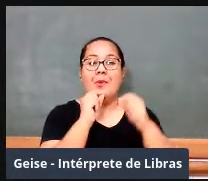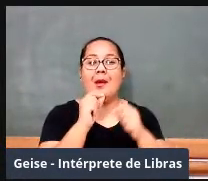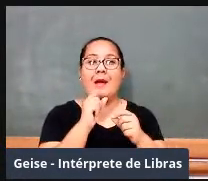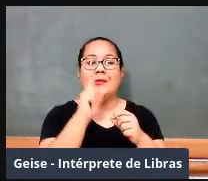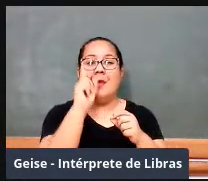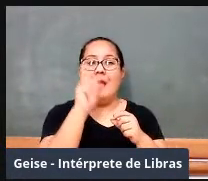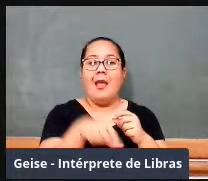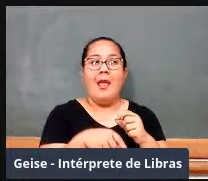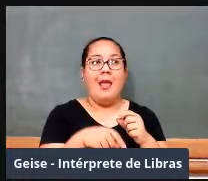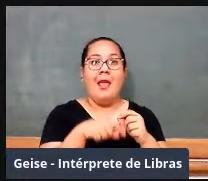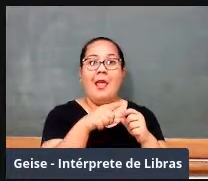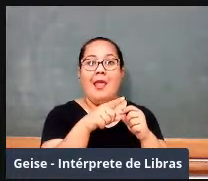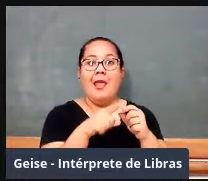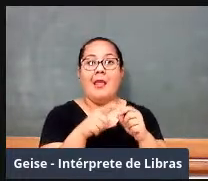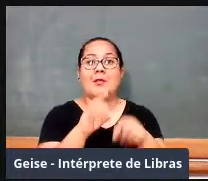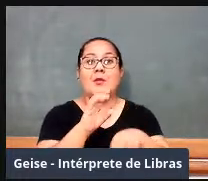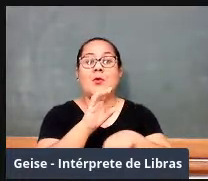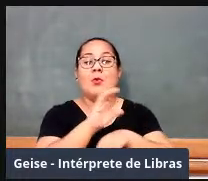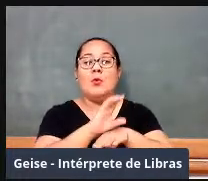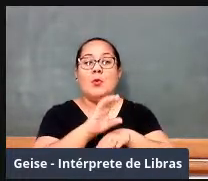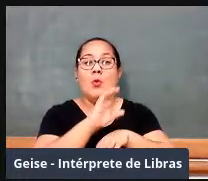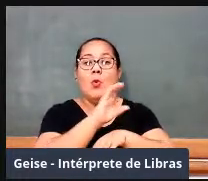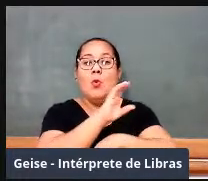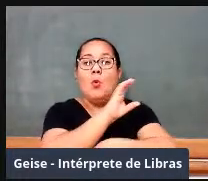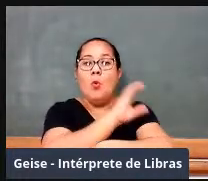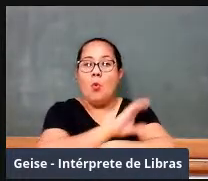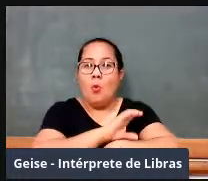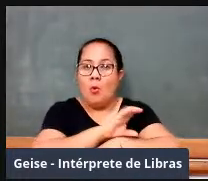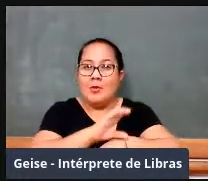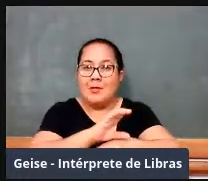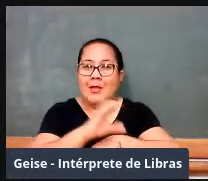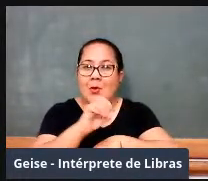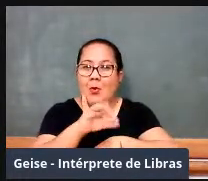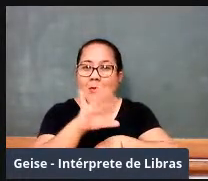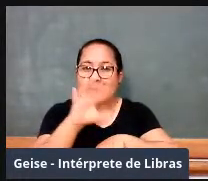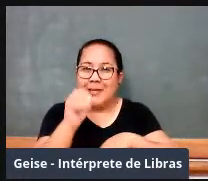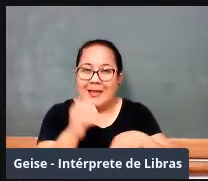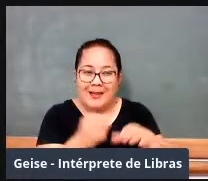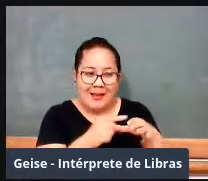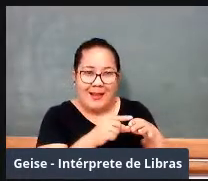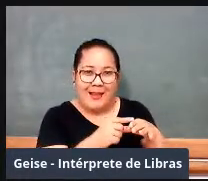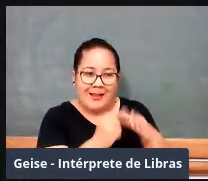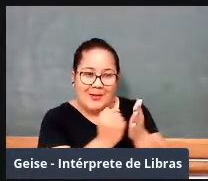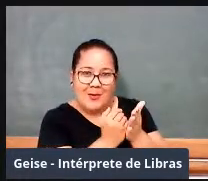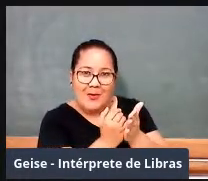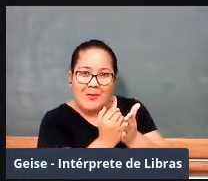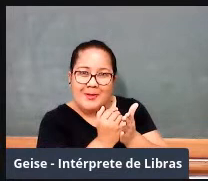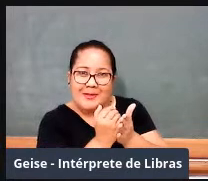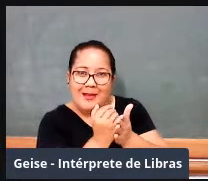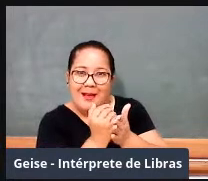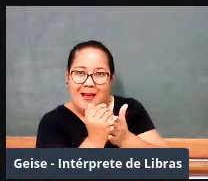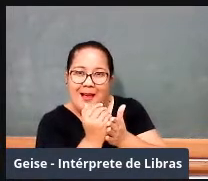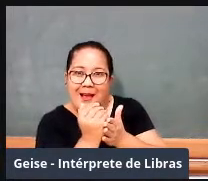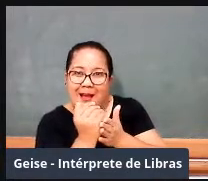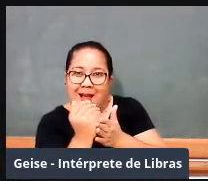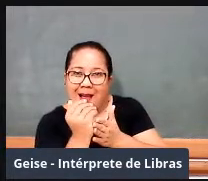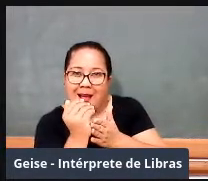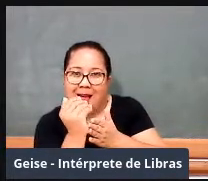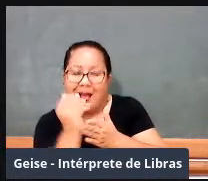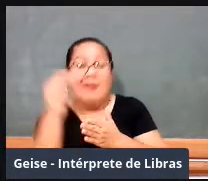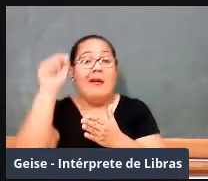cena do conceito de função, né? Então, função não era algo que se ensinava na escola alimentar, né?